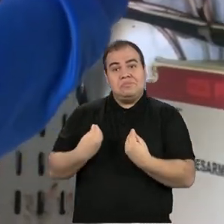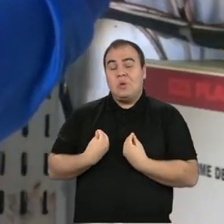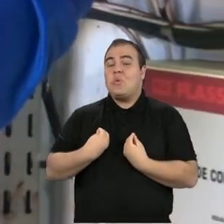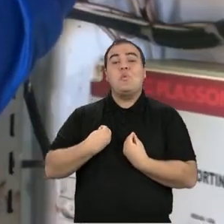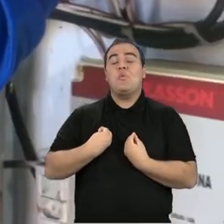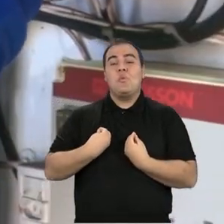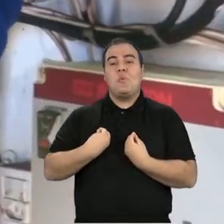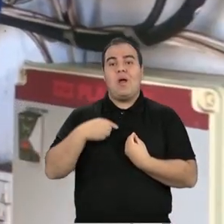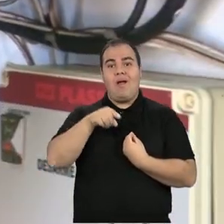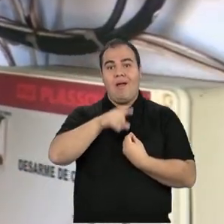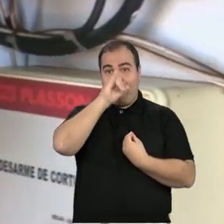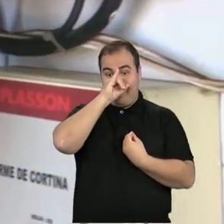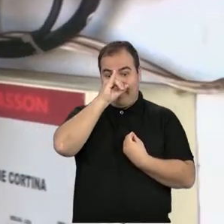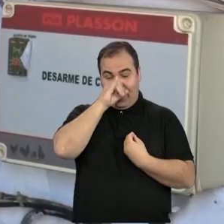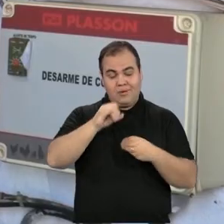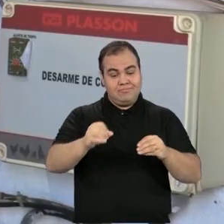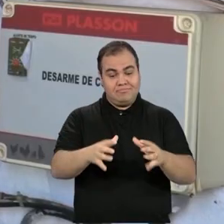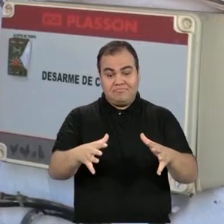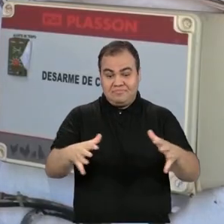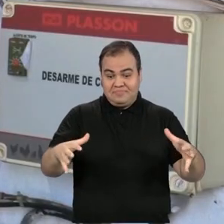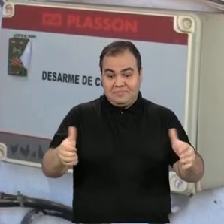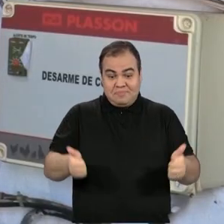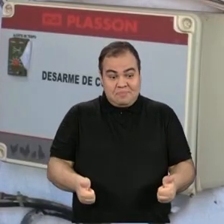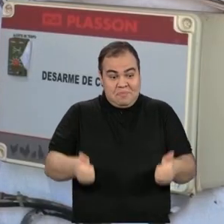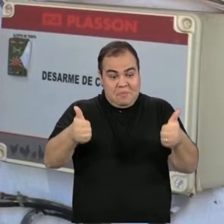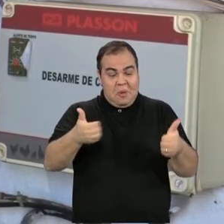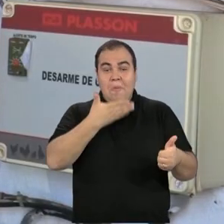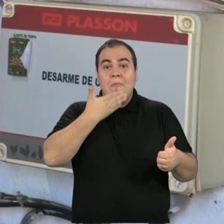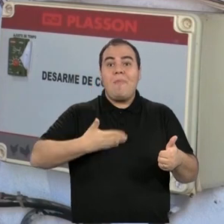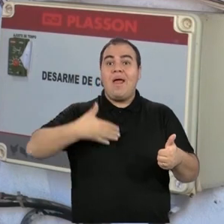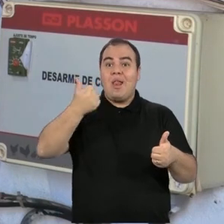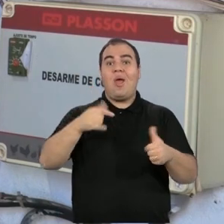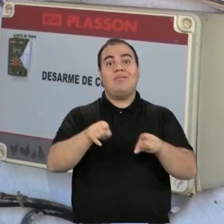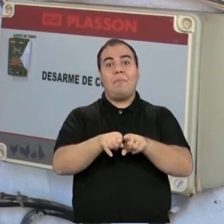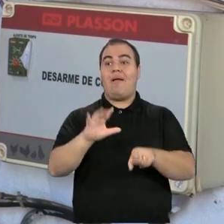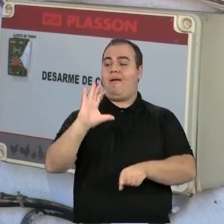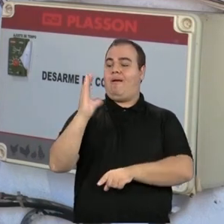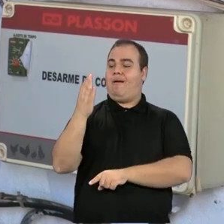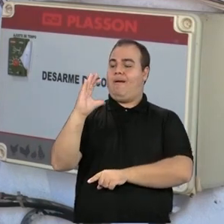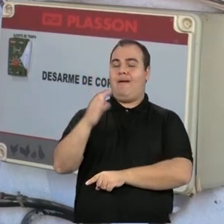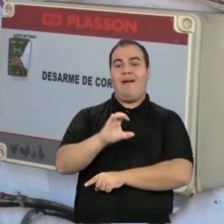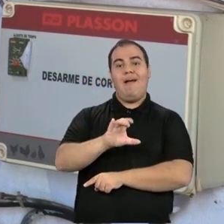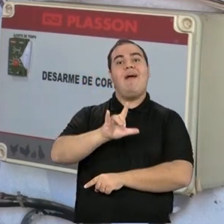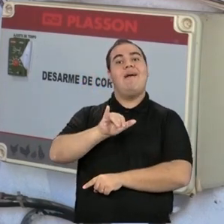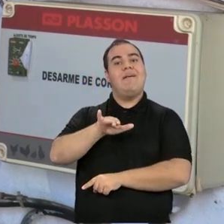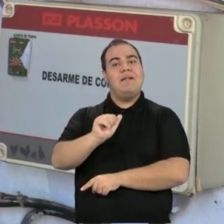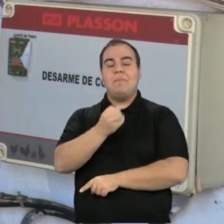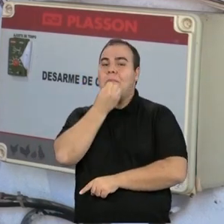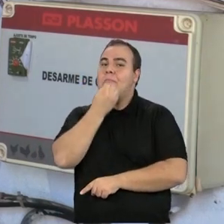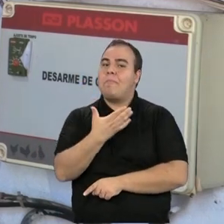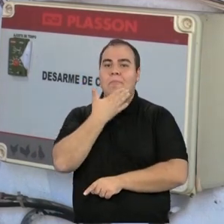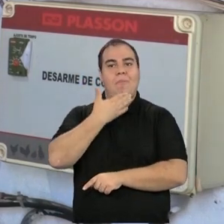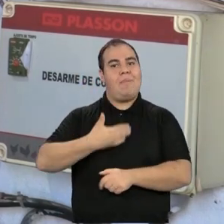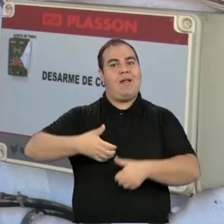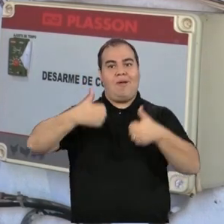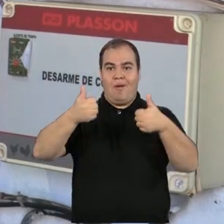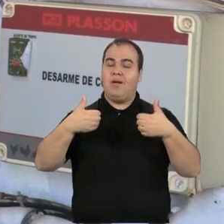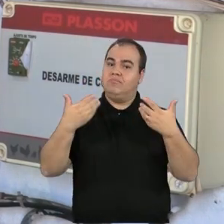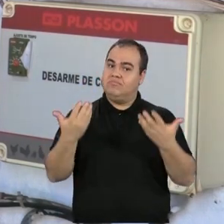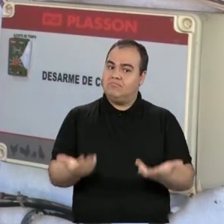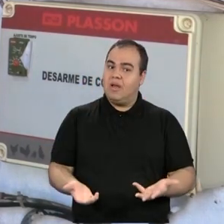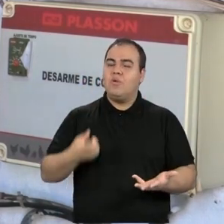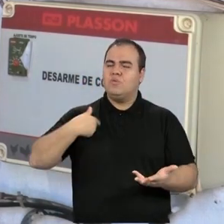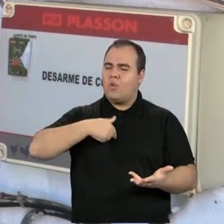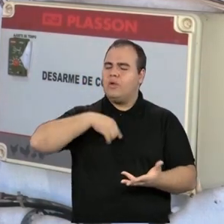melhor desempenho em climatização. Então o extensionista, pensando na prática, ele